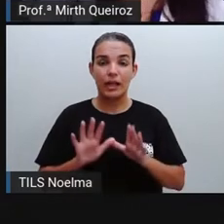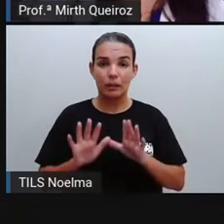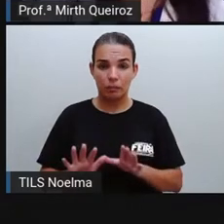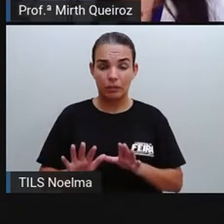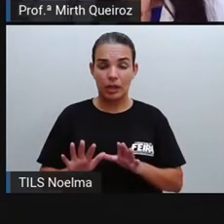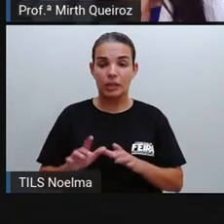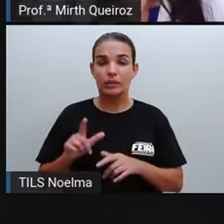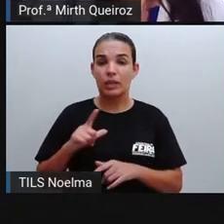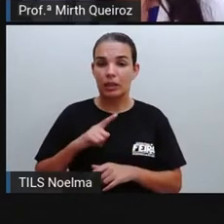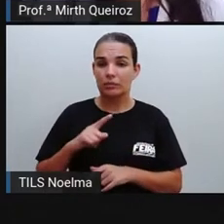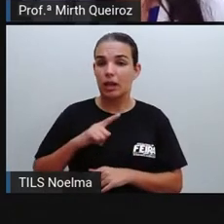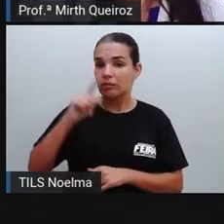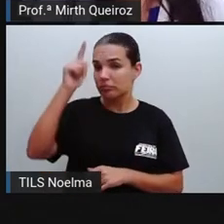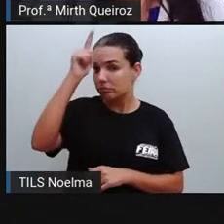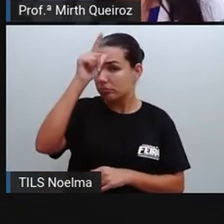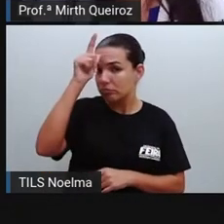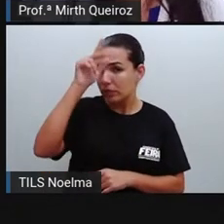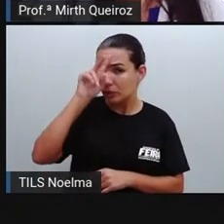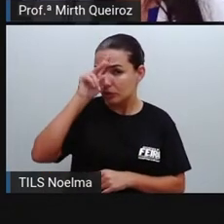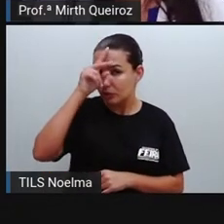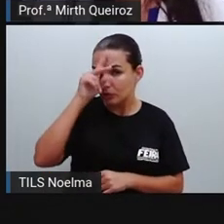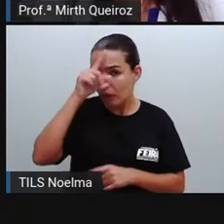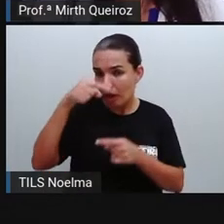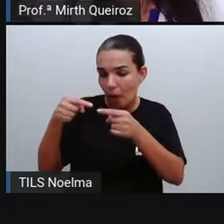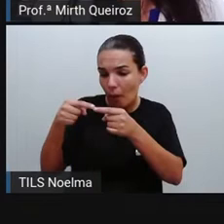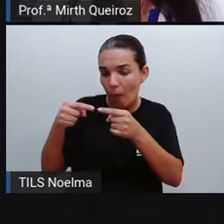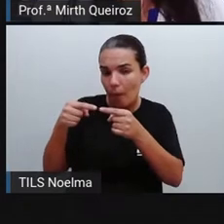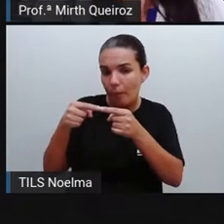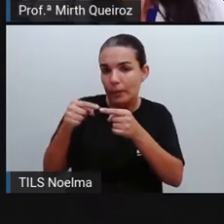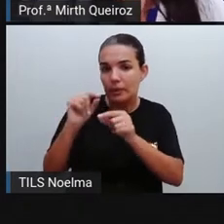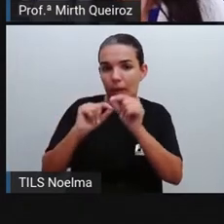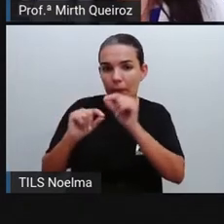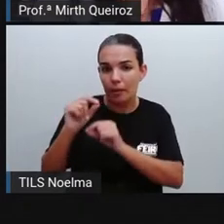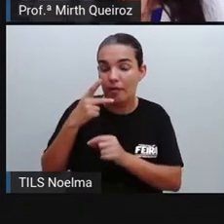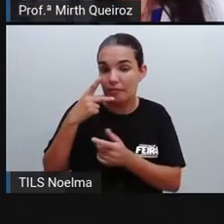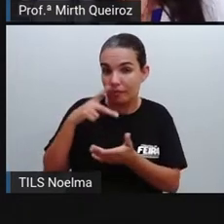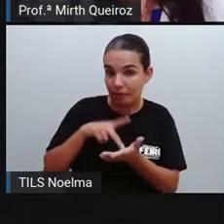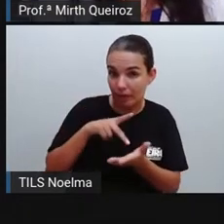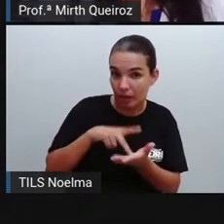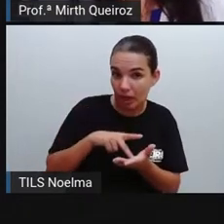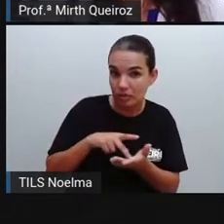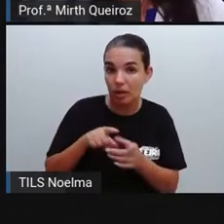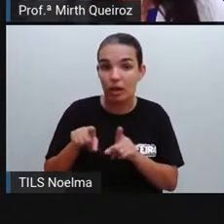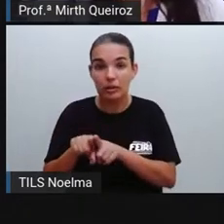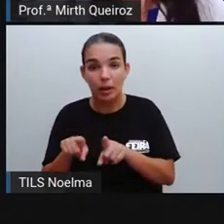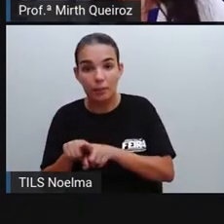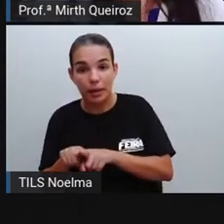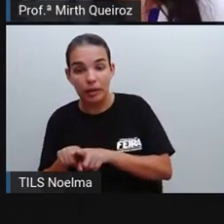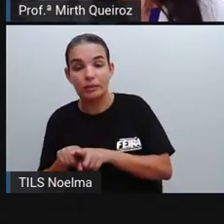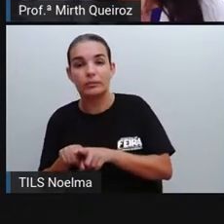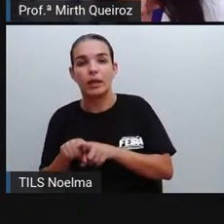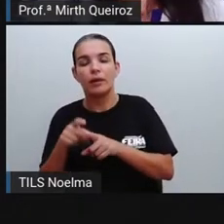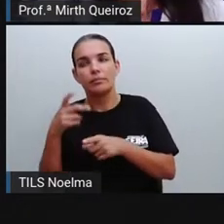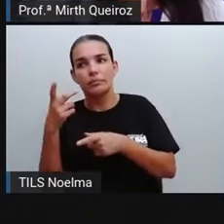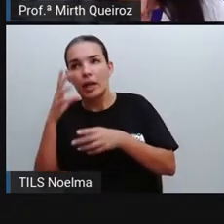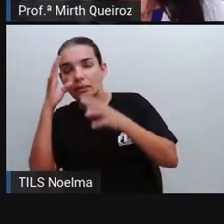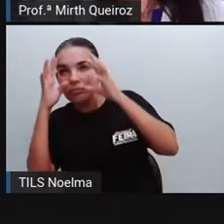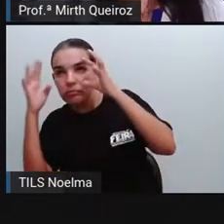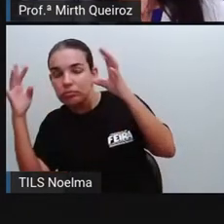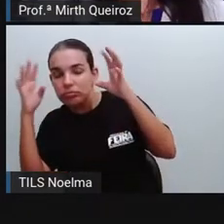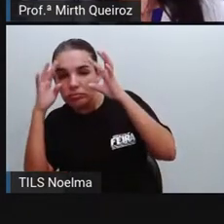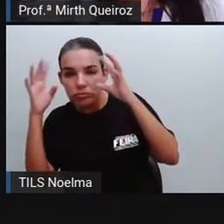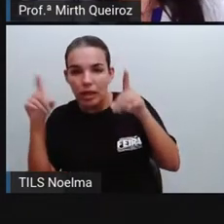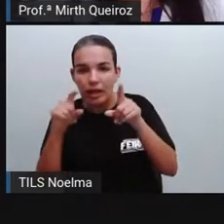Entretanto, as lendas, então, elas vão combinar esses fatos, né? Que são reais, históricos, fictícios, produtos da